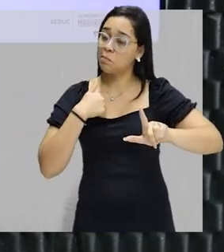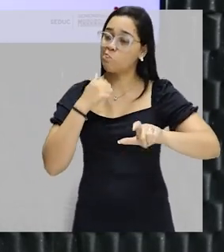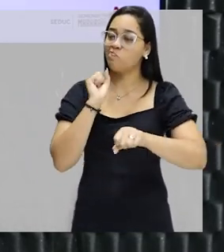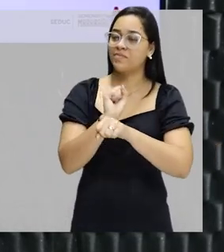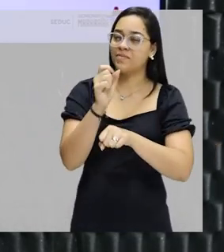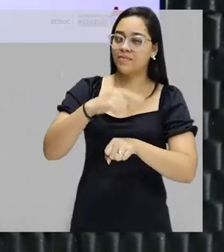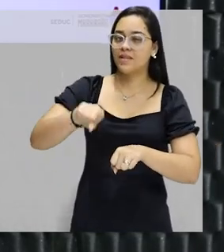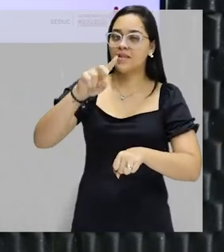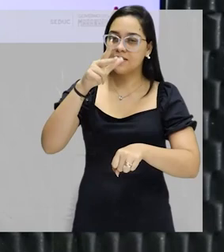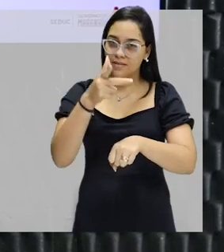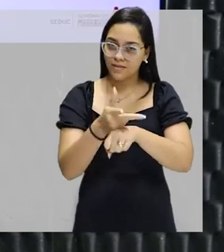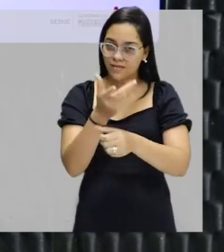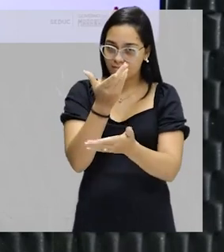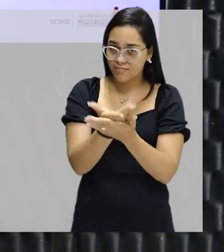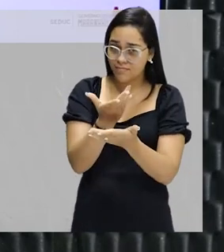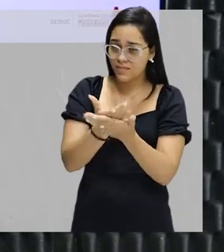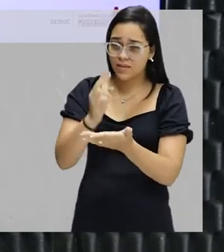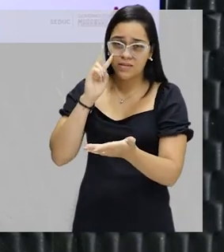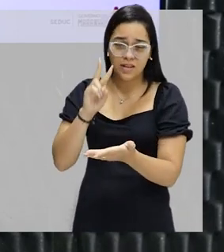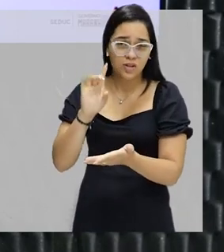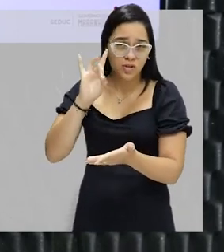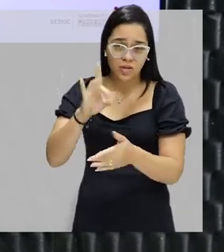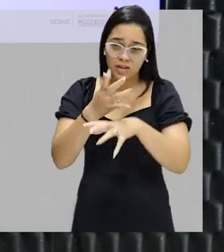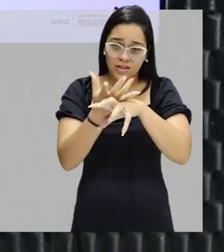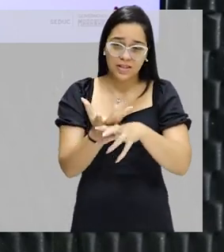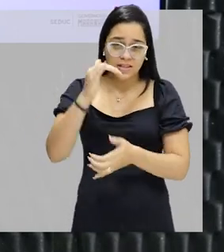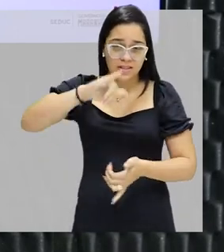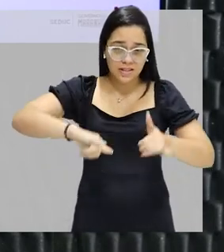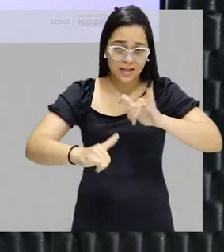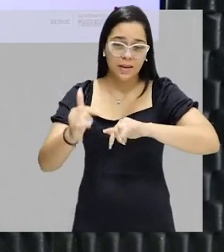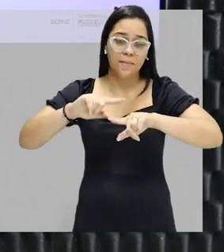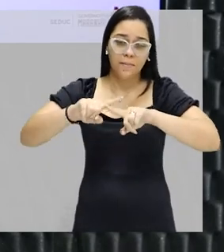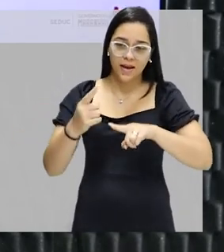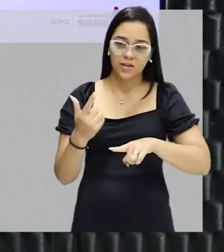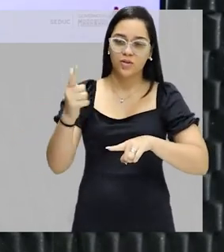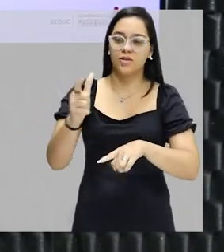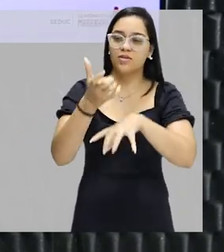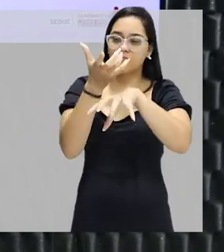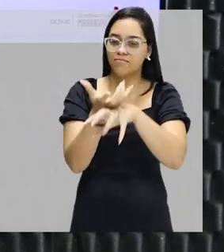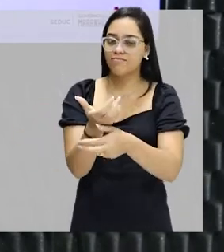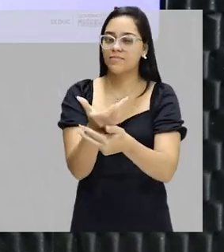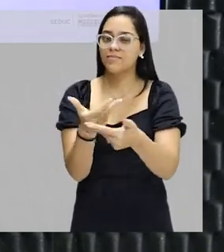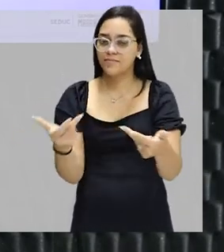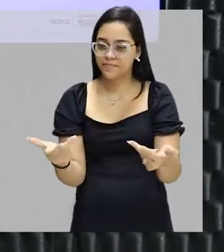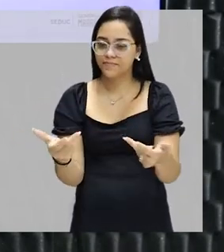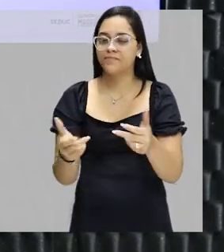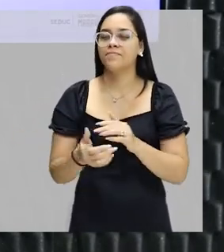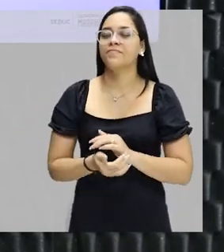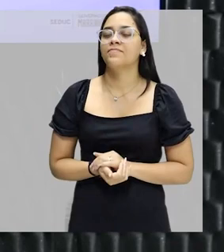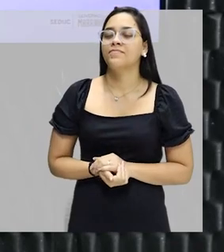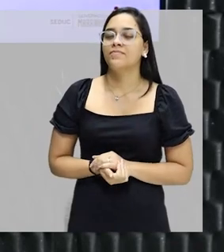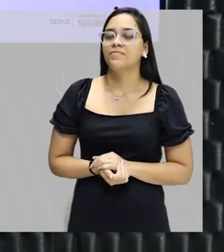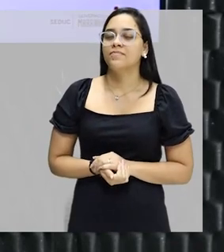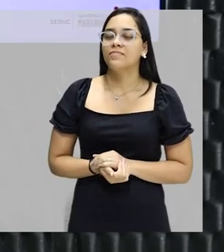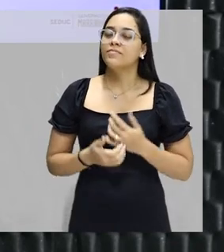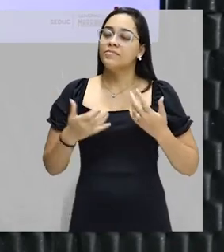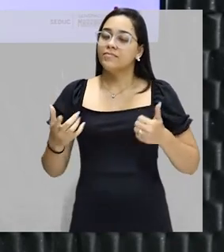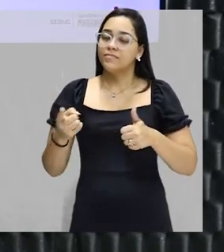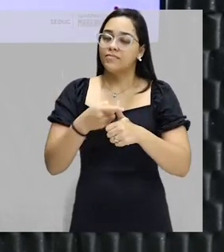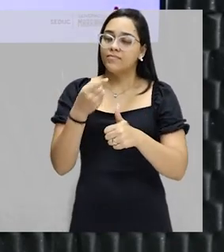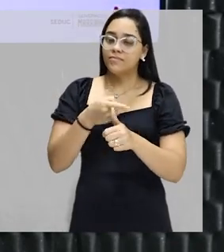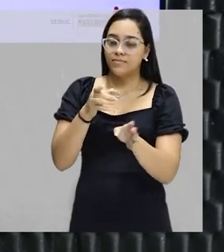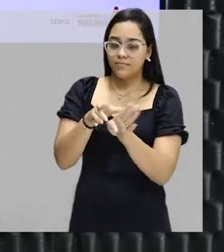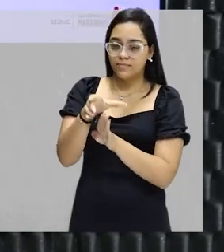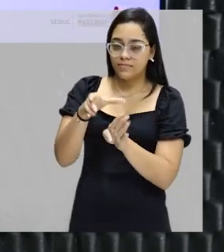estejam acompanhando as nossas aulas, não apenas as aulas de Química, mas também dos outros componentes curriculares. Beleza, turminha? Como primeira